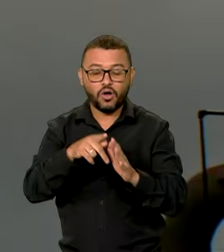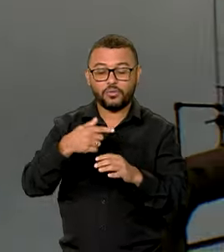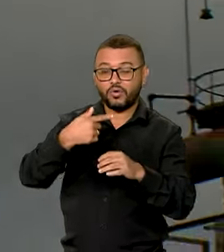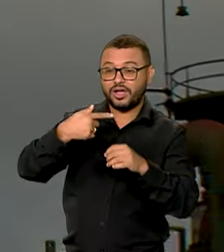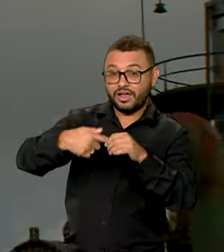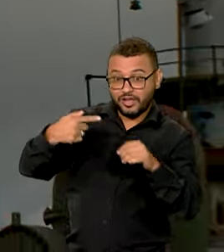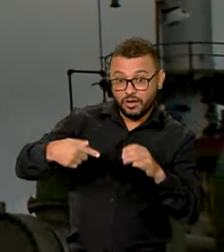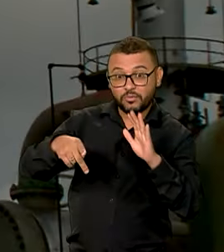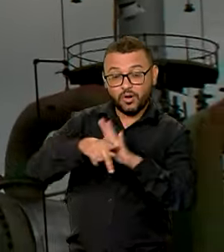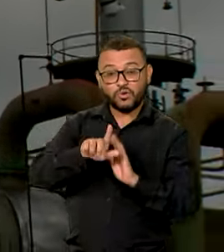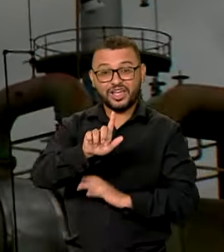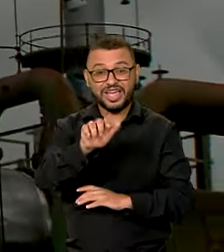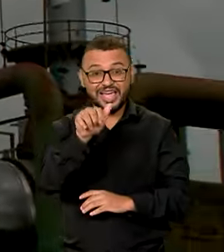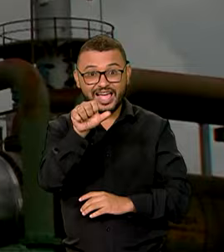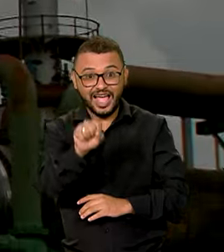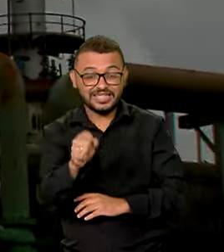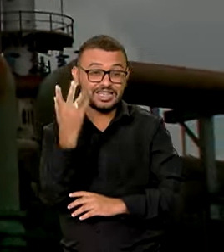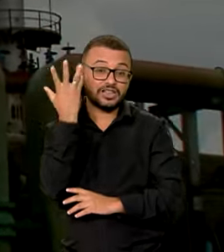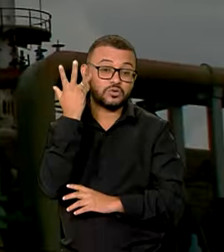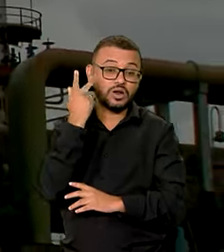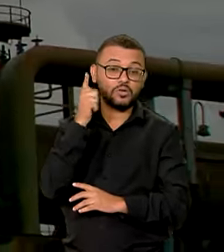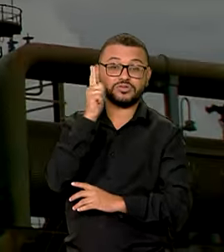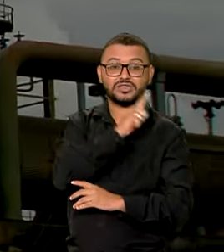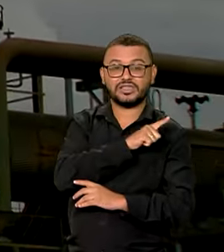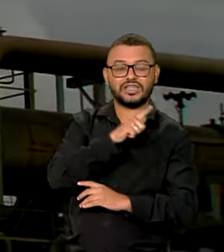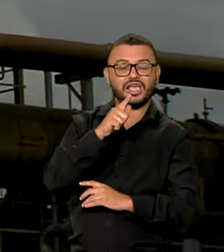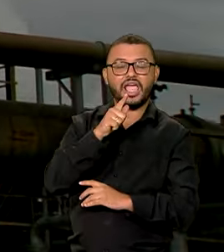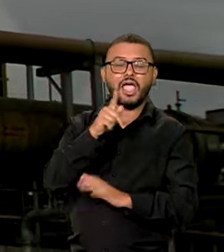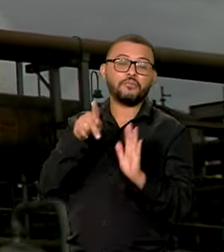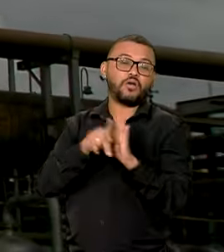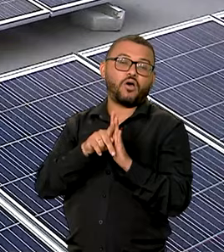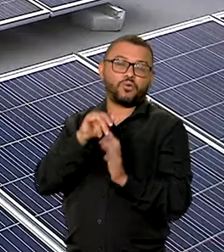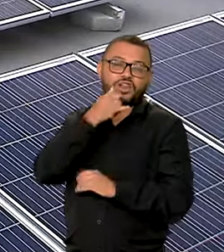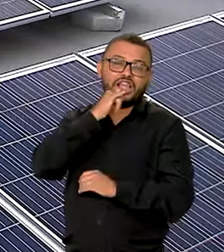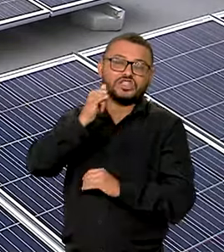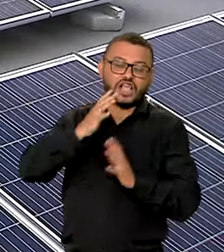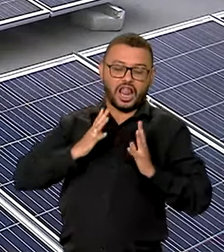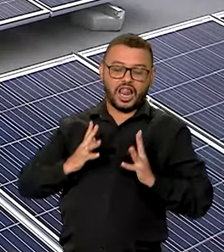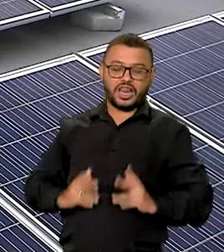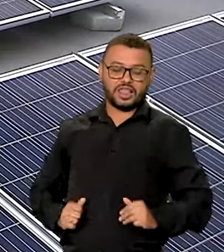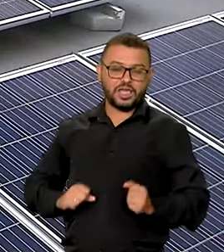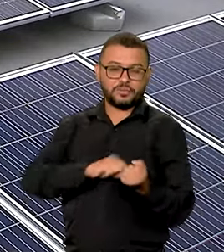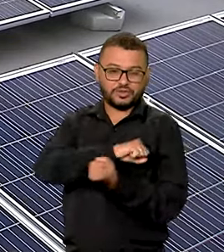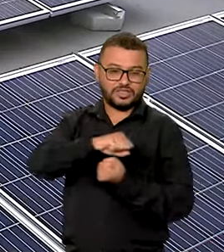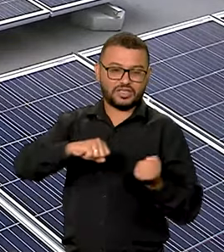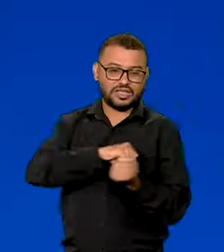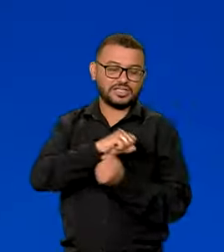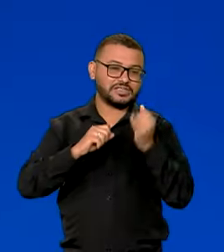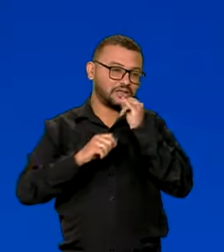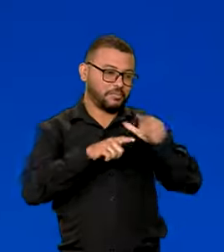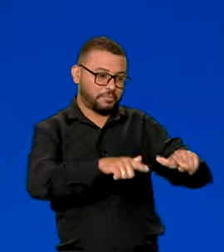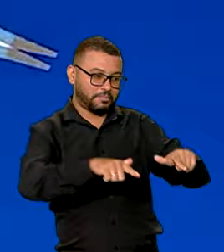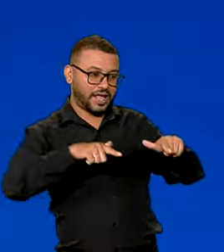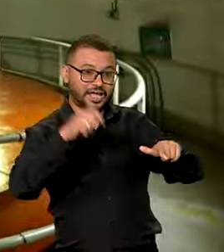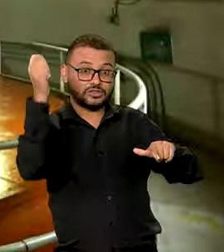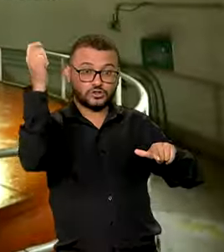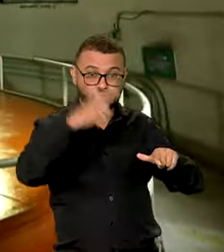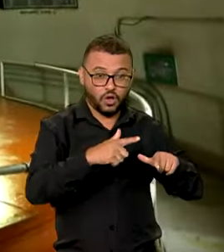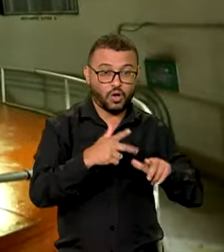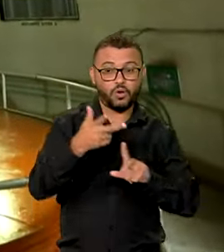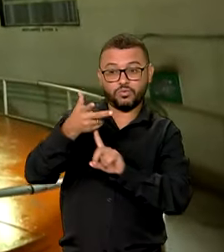gás natural, para fontes de energia mais limpas e sustentáveis, como a solar, eólica,